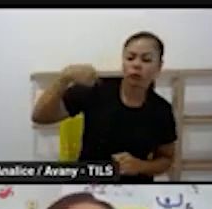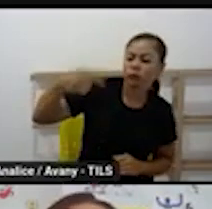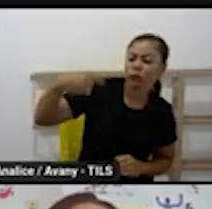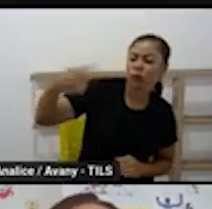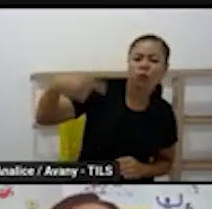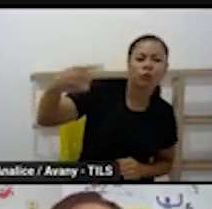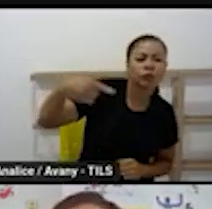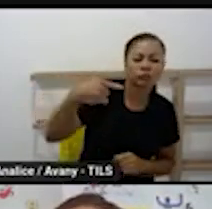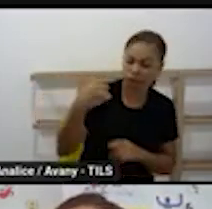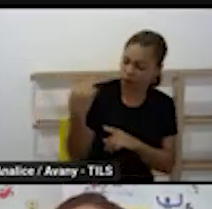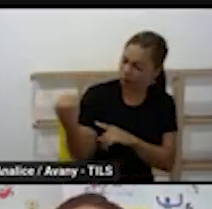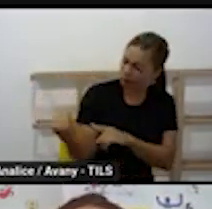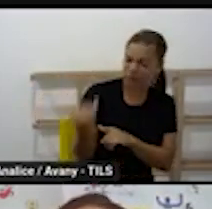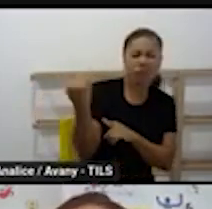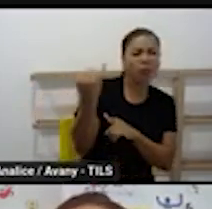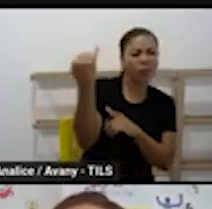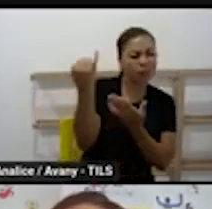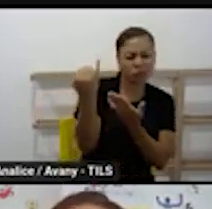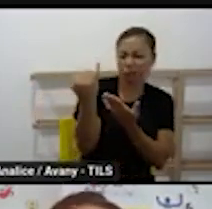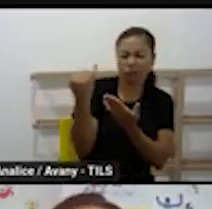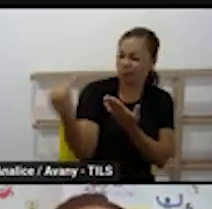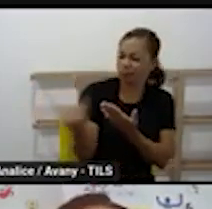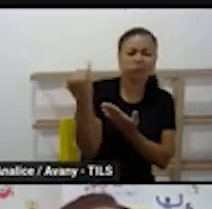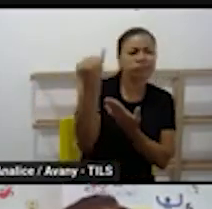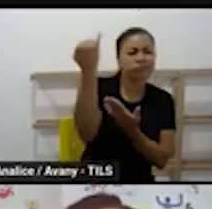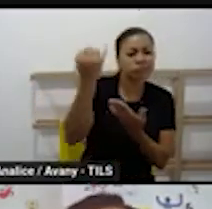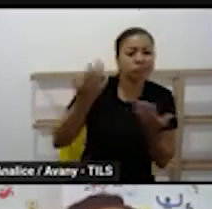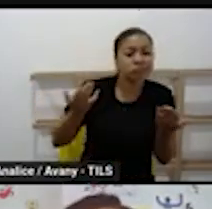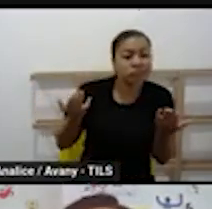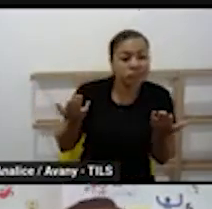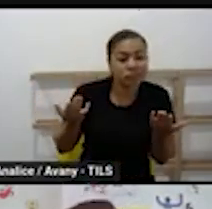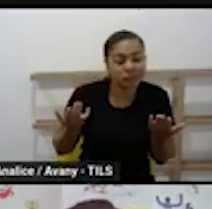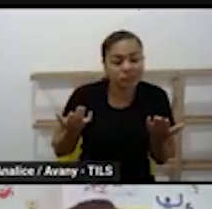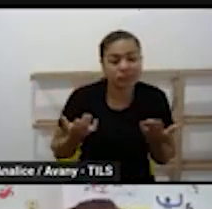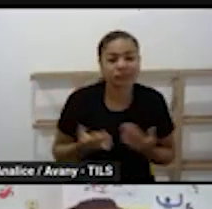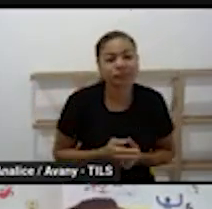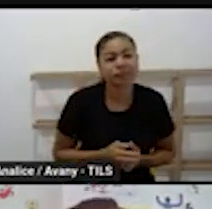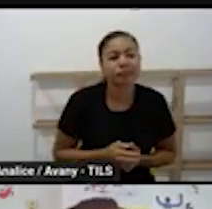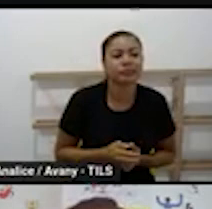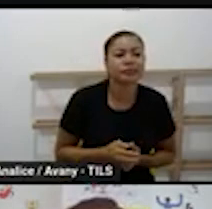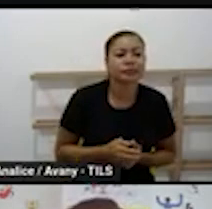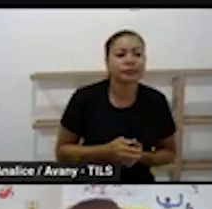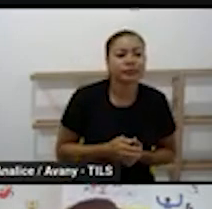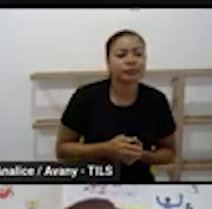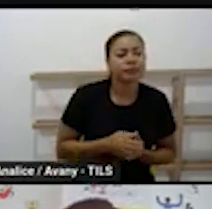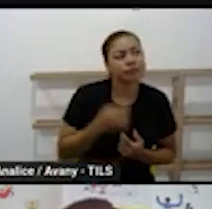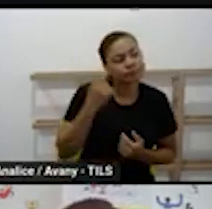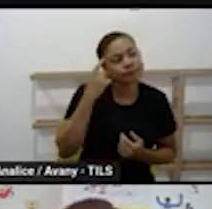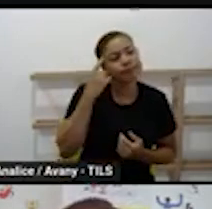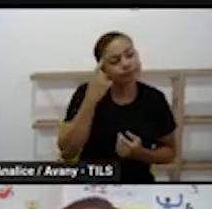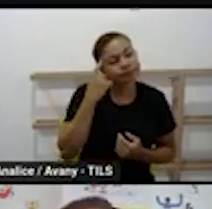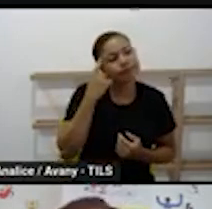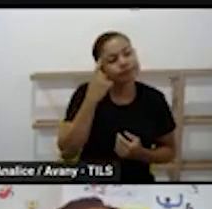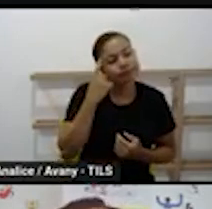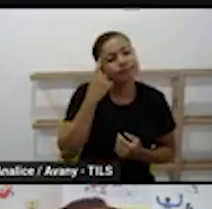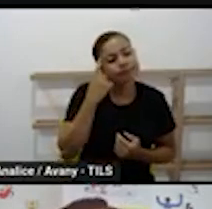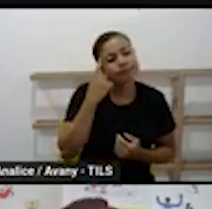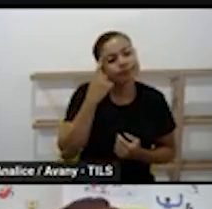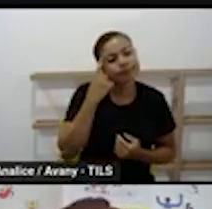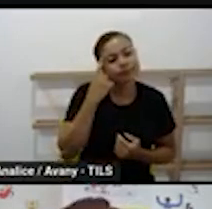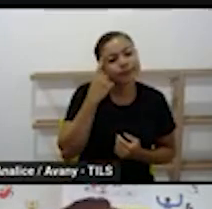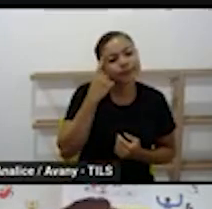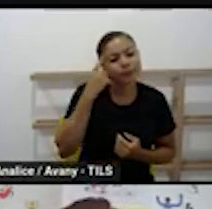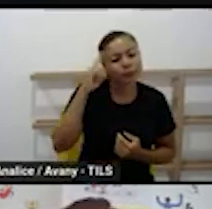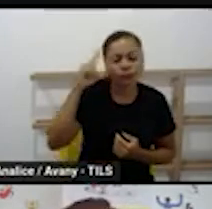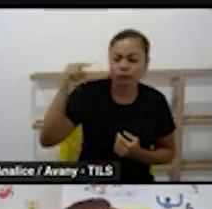que uma rotina, como é que essa rotina, a importância dessa rotina, a gente tem que pensar como essa rotina